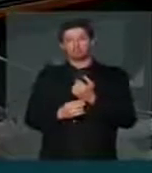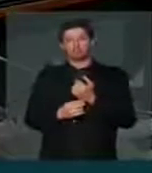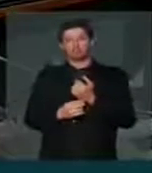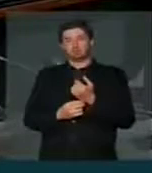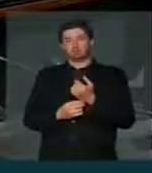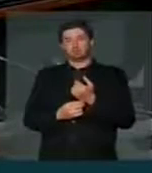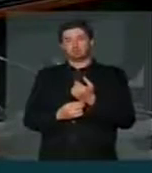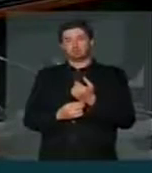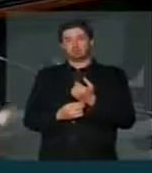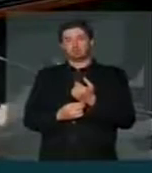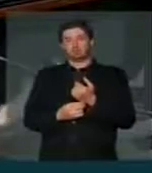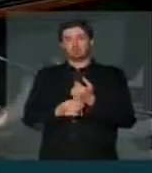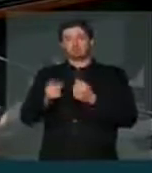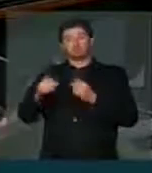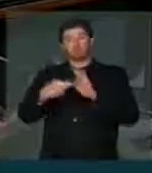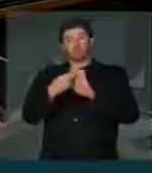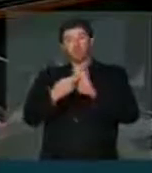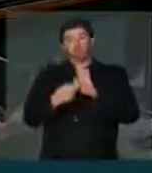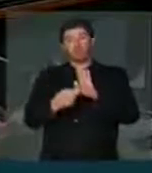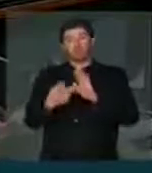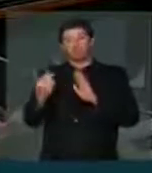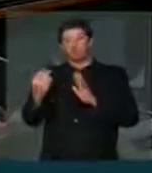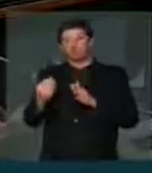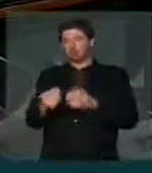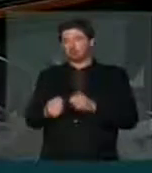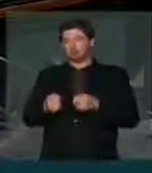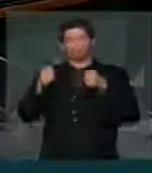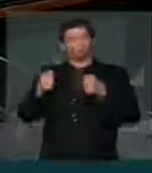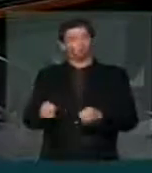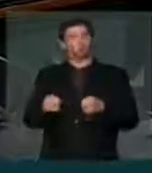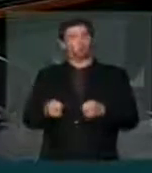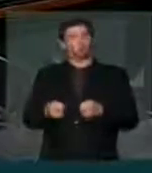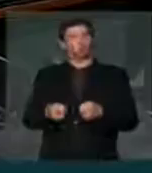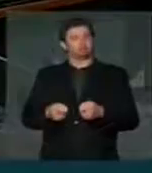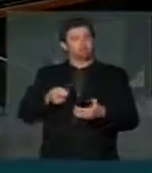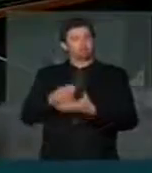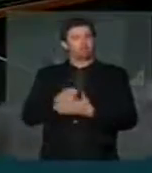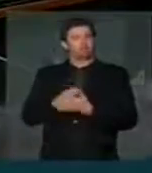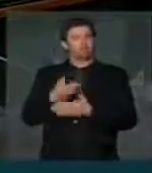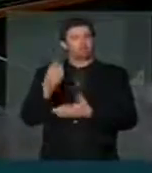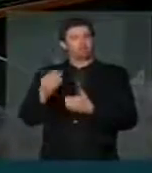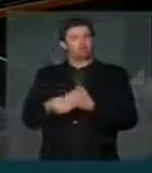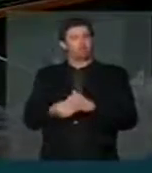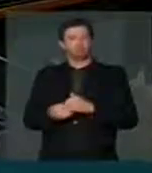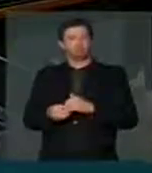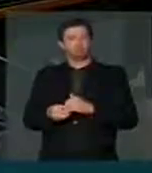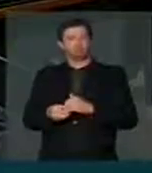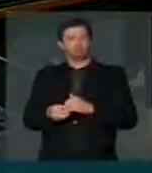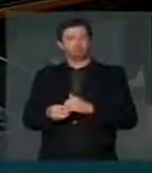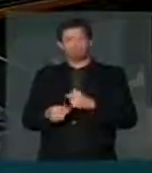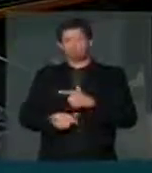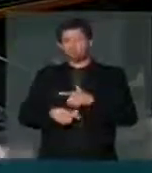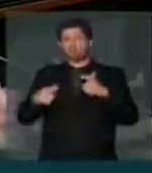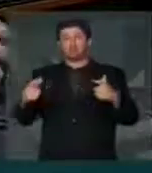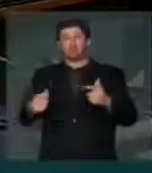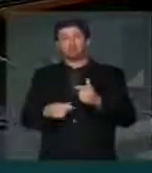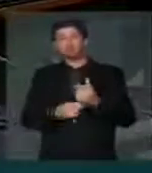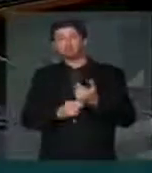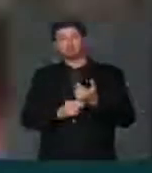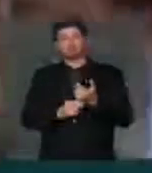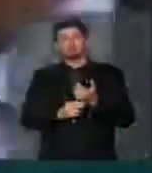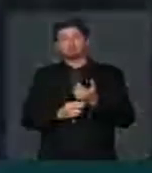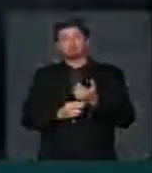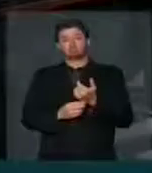exigências bastante duras, vamos dizer assim. A maioria dos casos, inclusive, com um